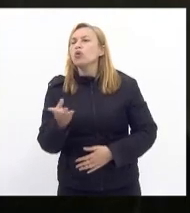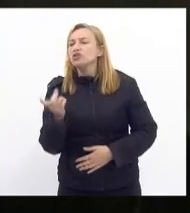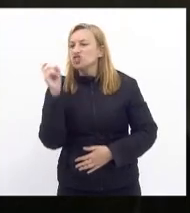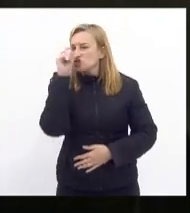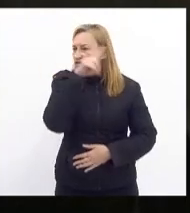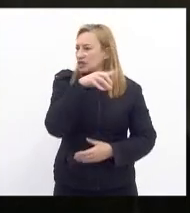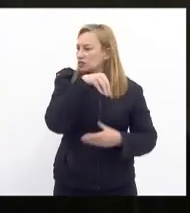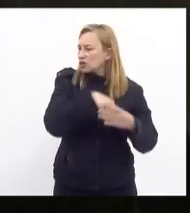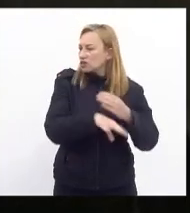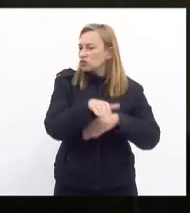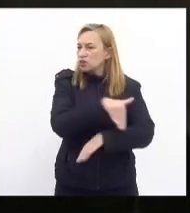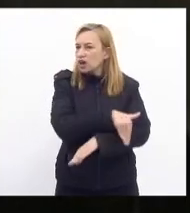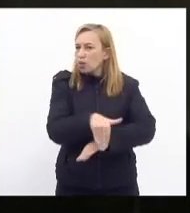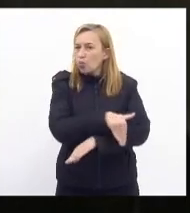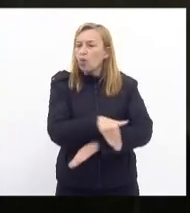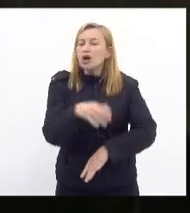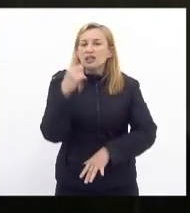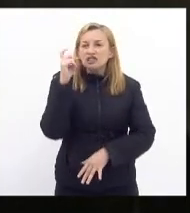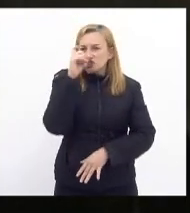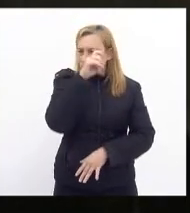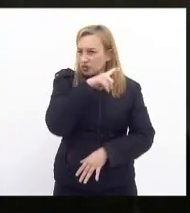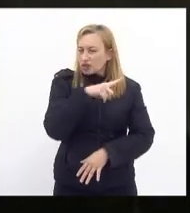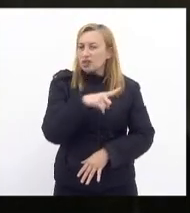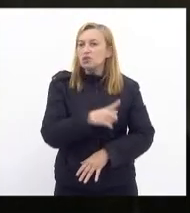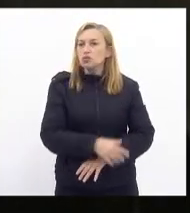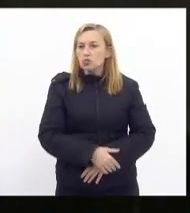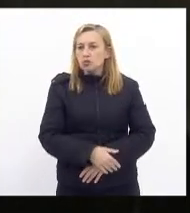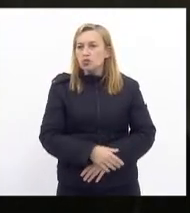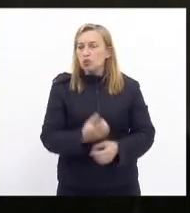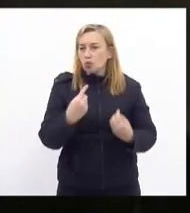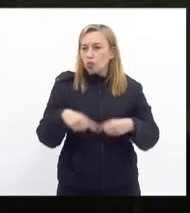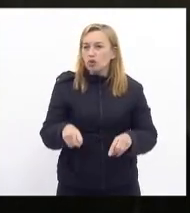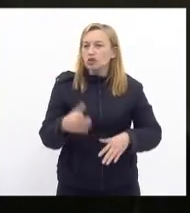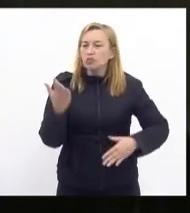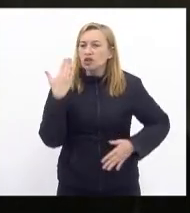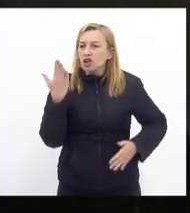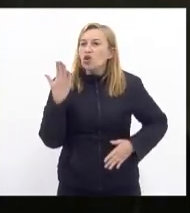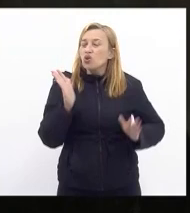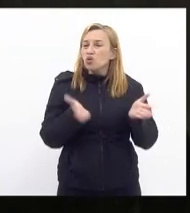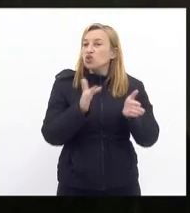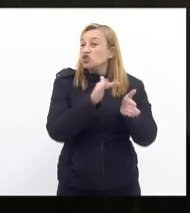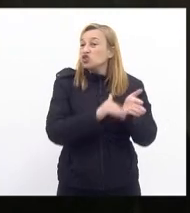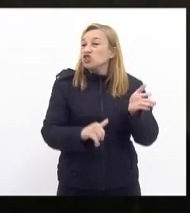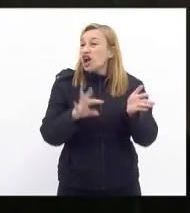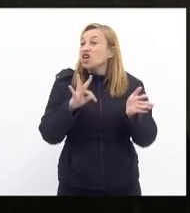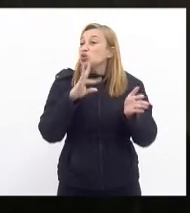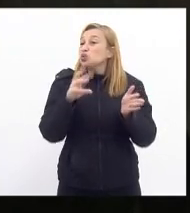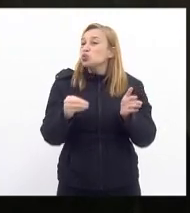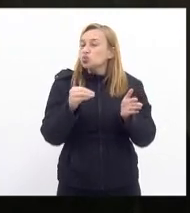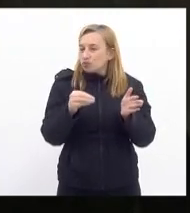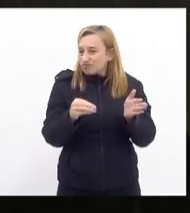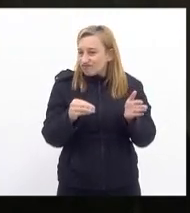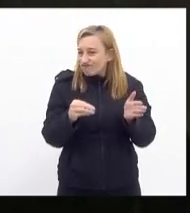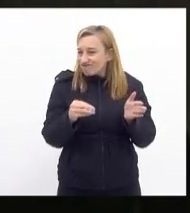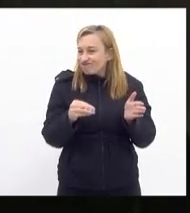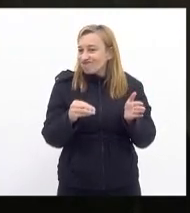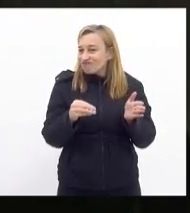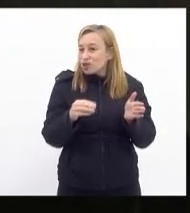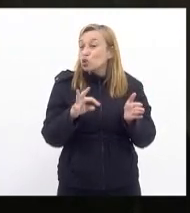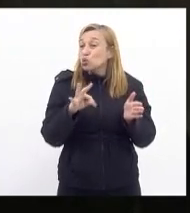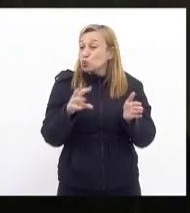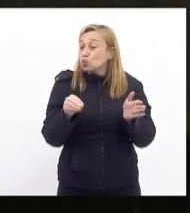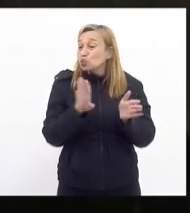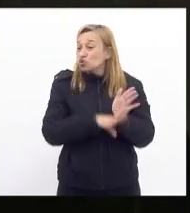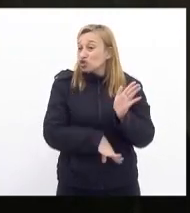rua o quanto é difícil combater a criminalidade e hoje querer tirar tudo né querer tirar